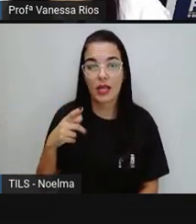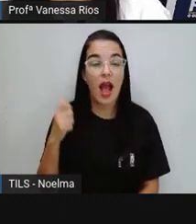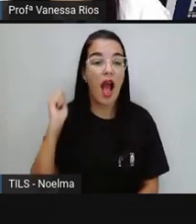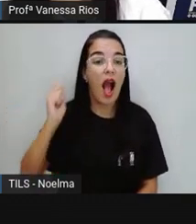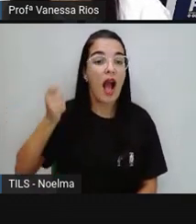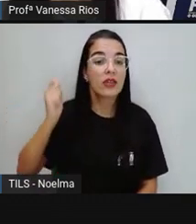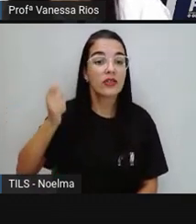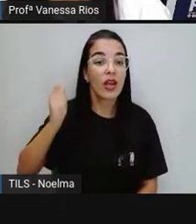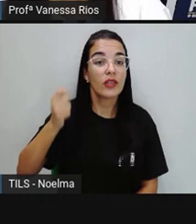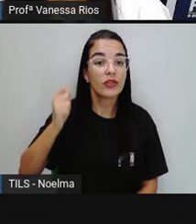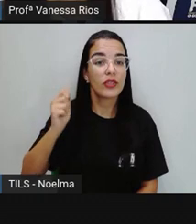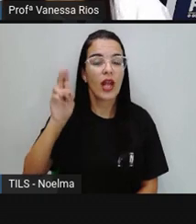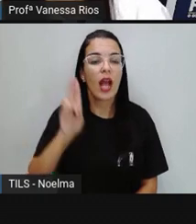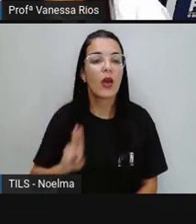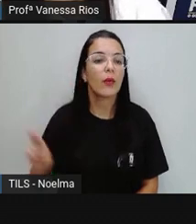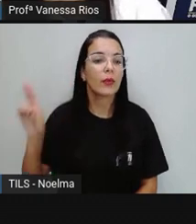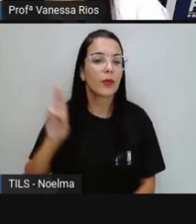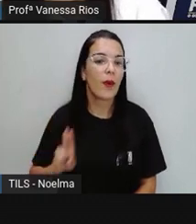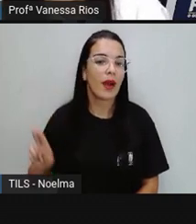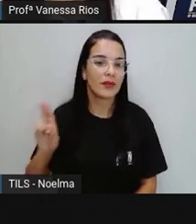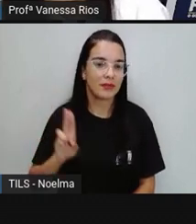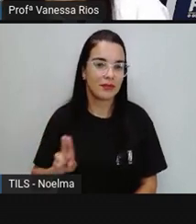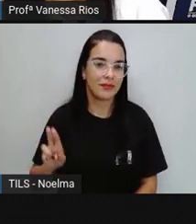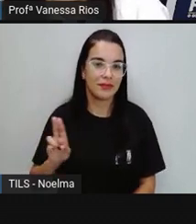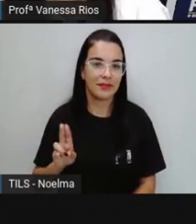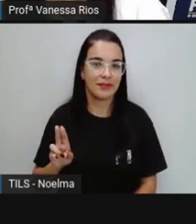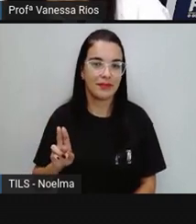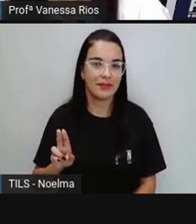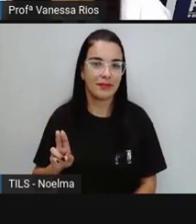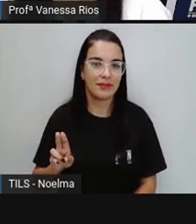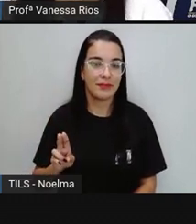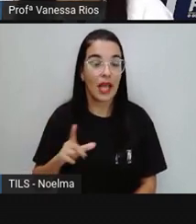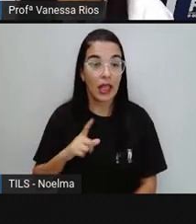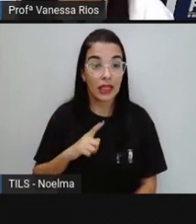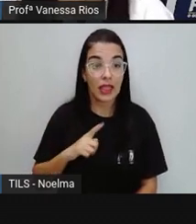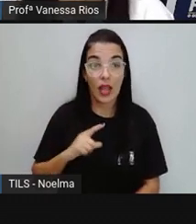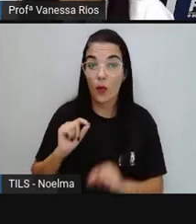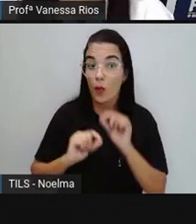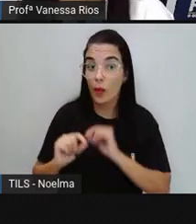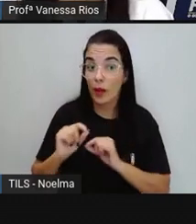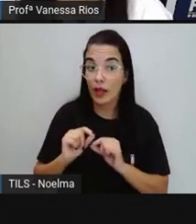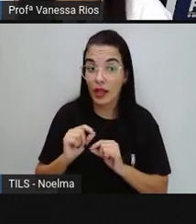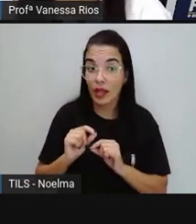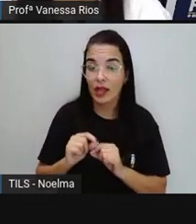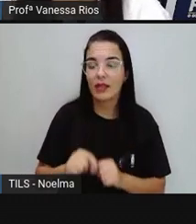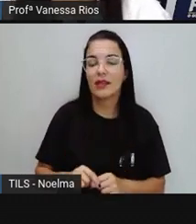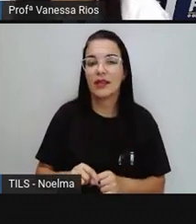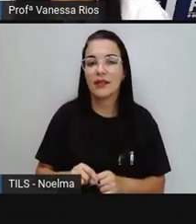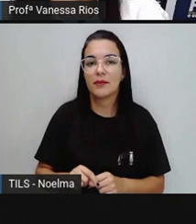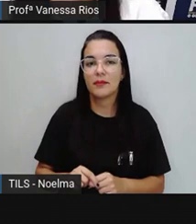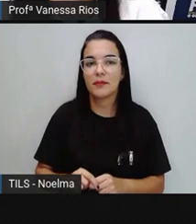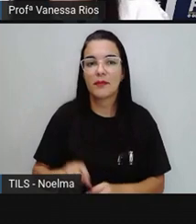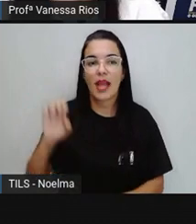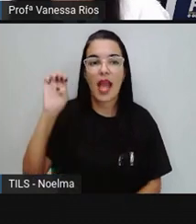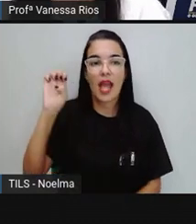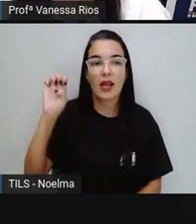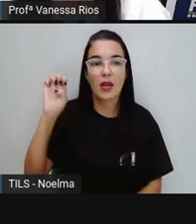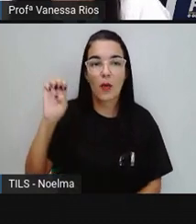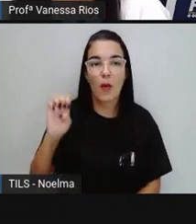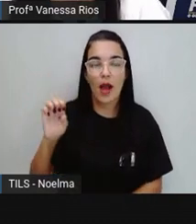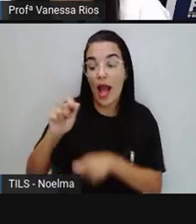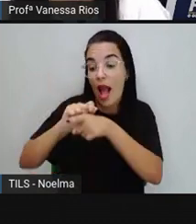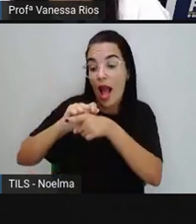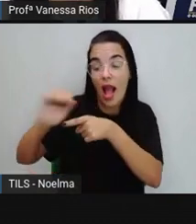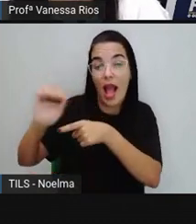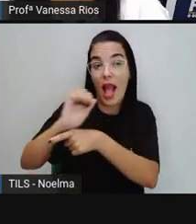Argentina e Uruguai. E aí, a gente percebe que Equador e Chile, né?